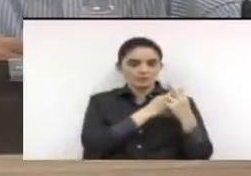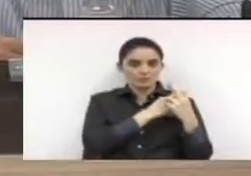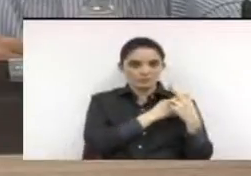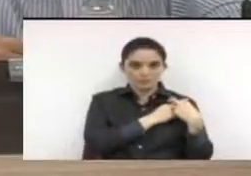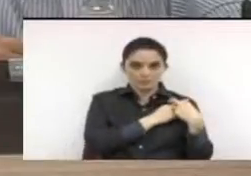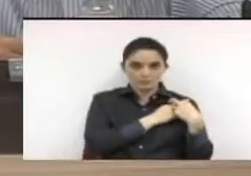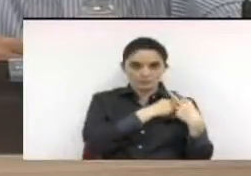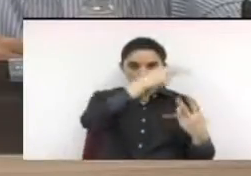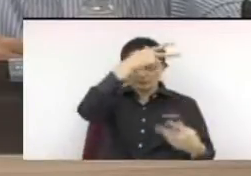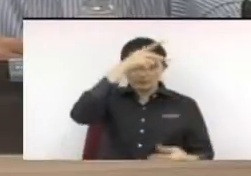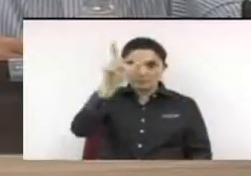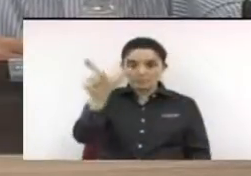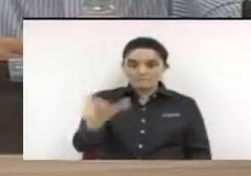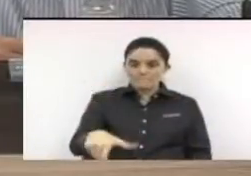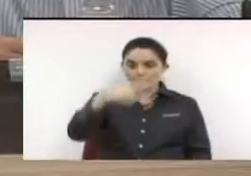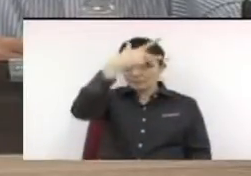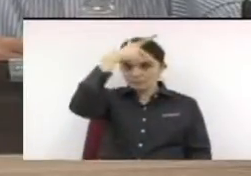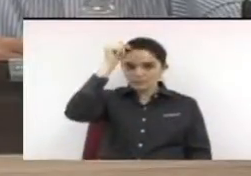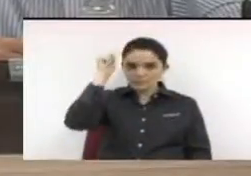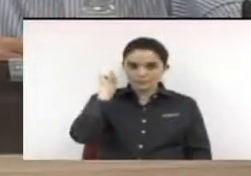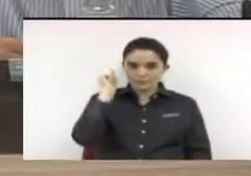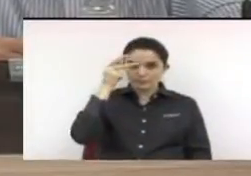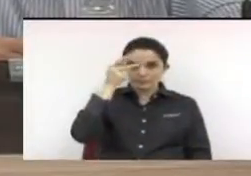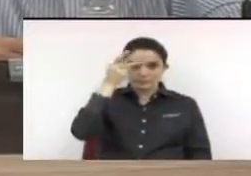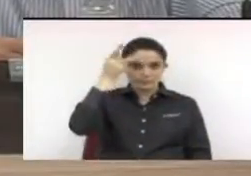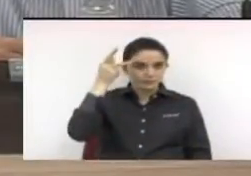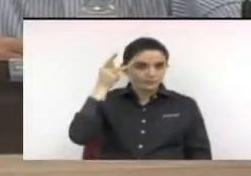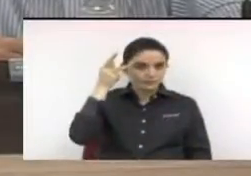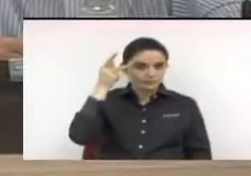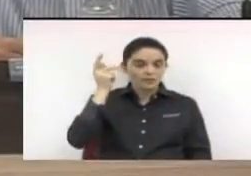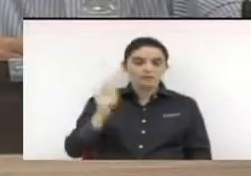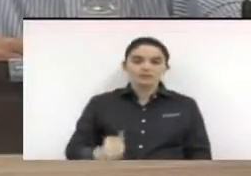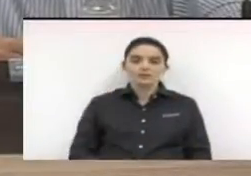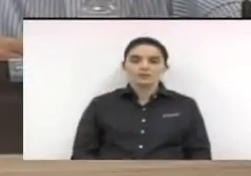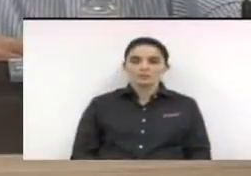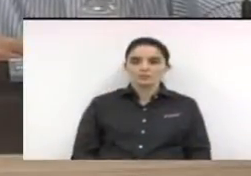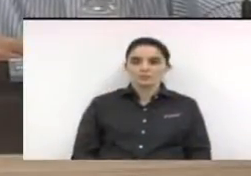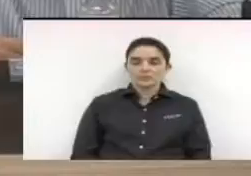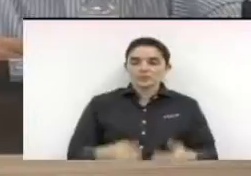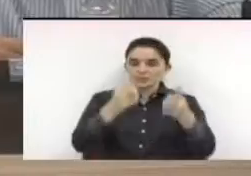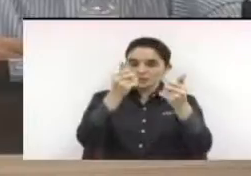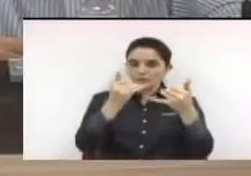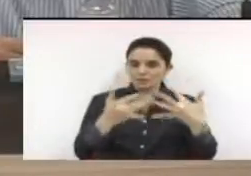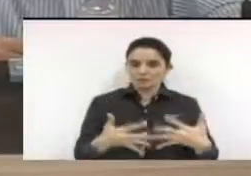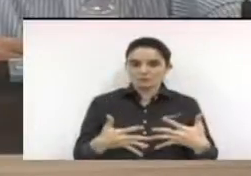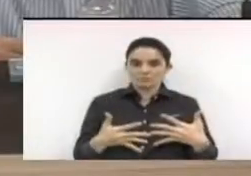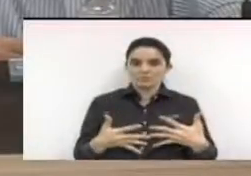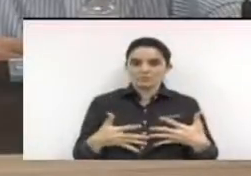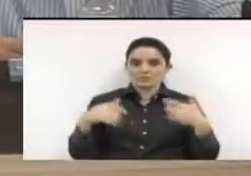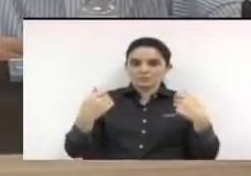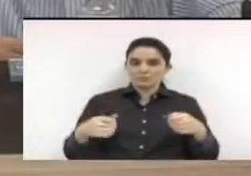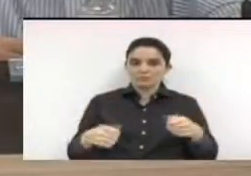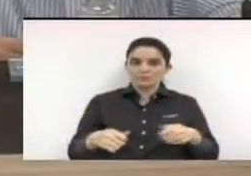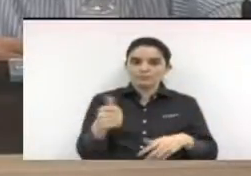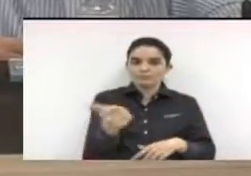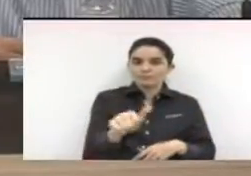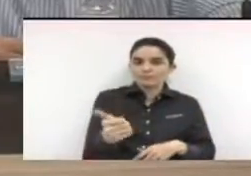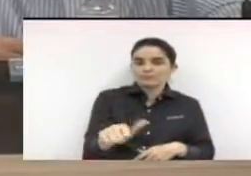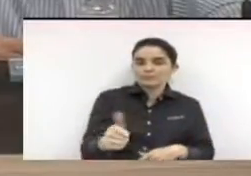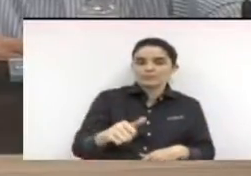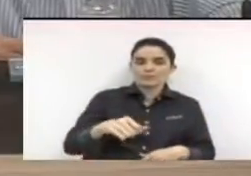excelentíssimo senhor prefeito Paulo César Junqueira Radich, que dispõe sobre medidas de controle da poluição